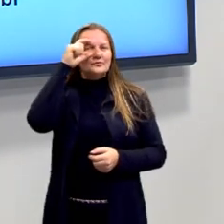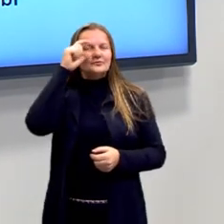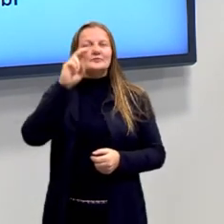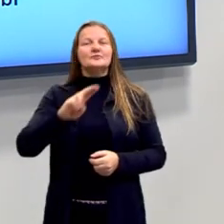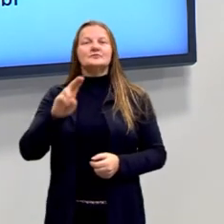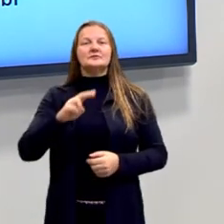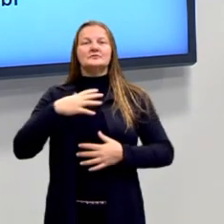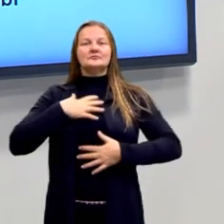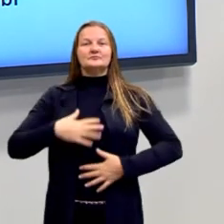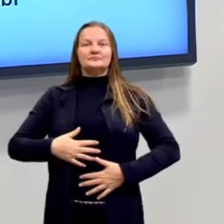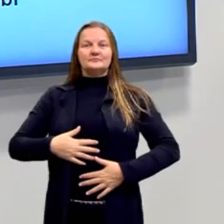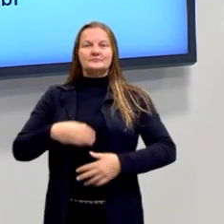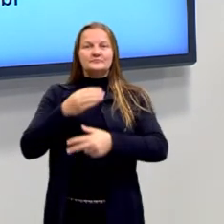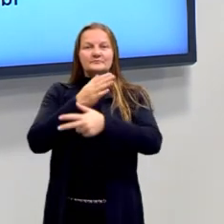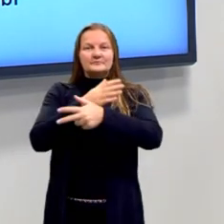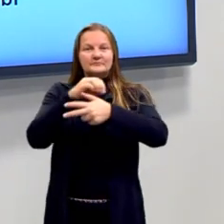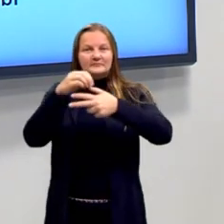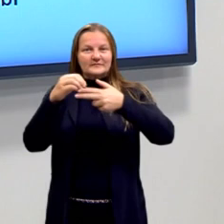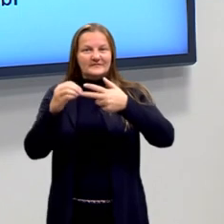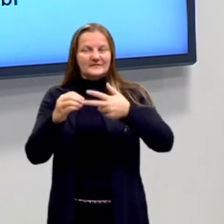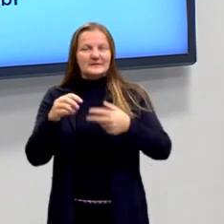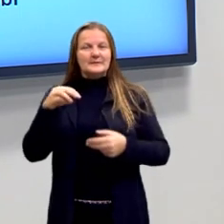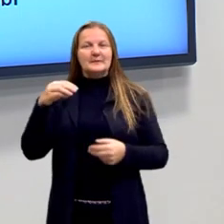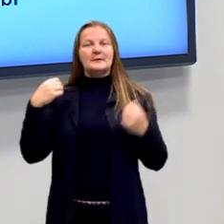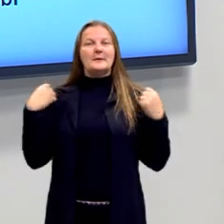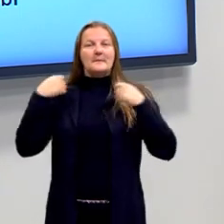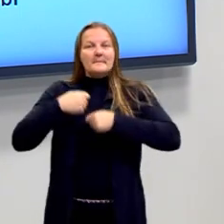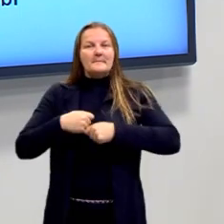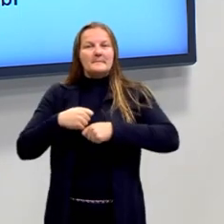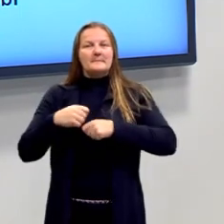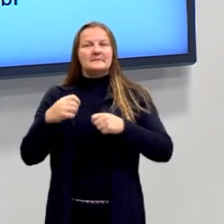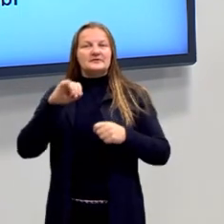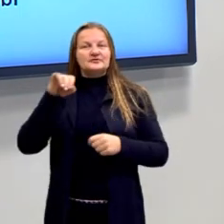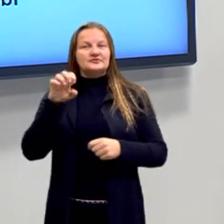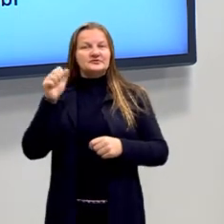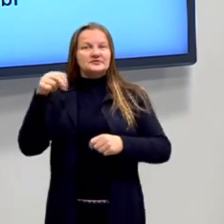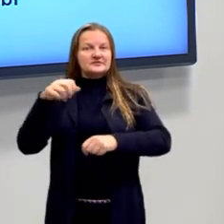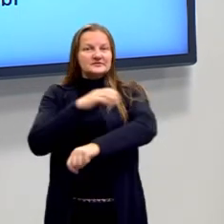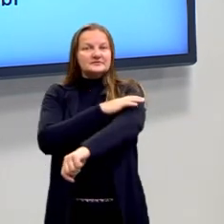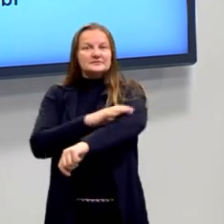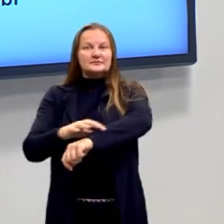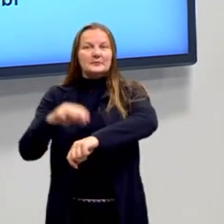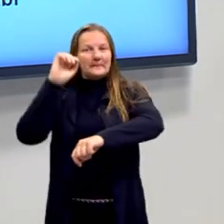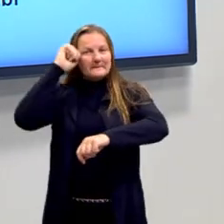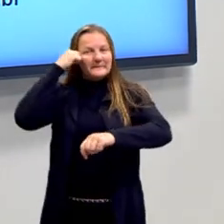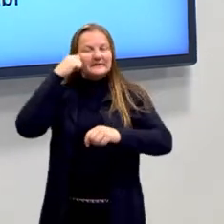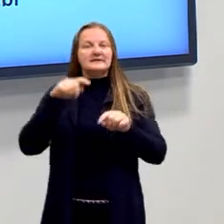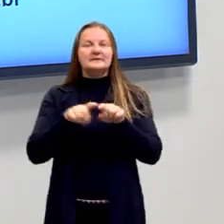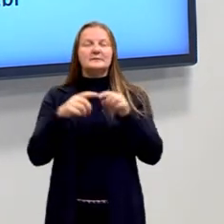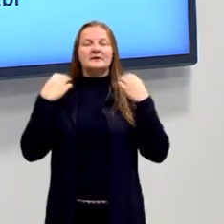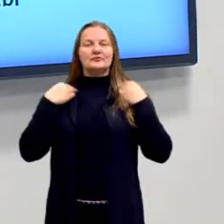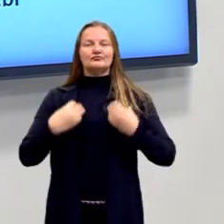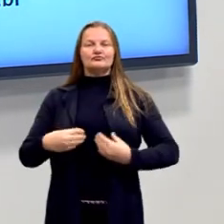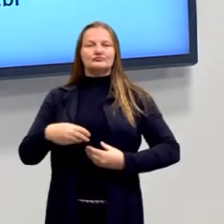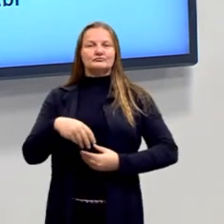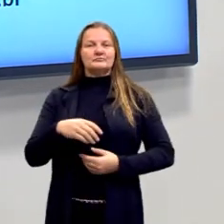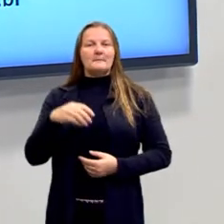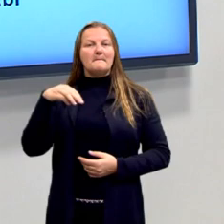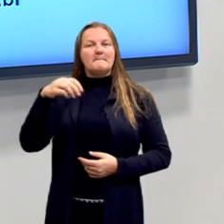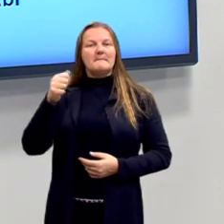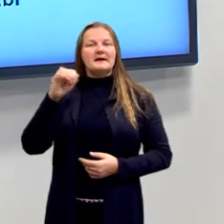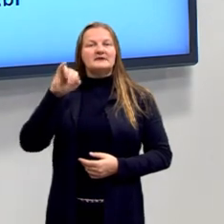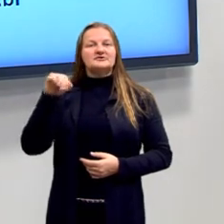estou utilizando a camiseta do pré-enem, uma jaqueta jeans com as mangas pretas em moletom e uma encharpe no tom